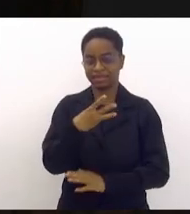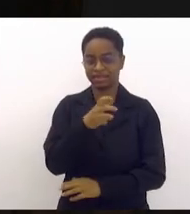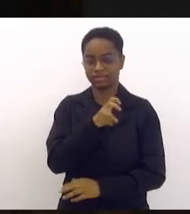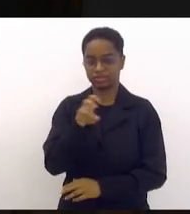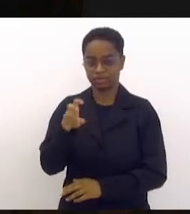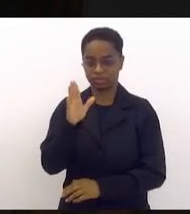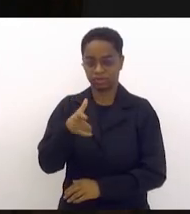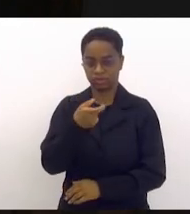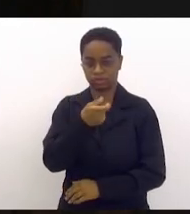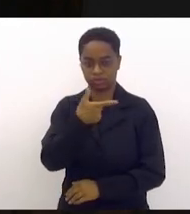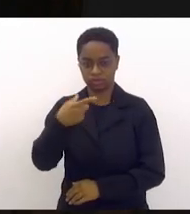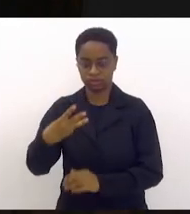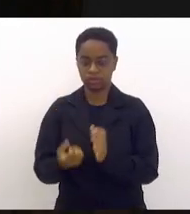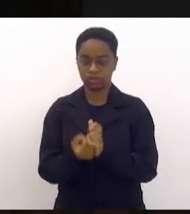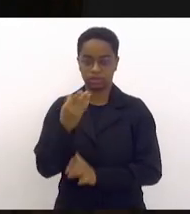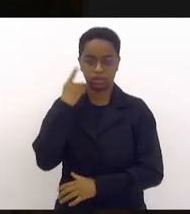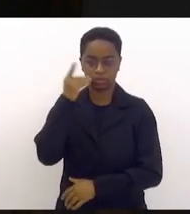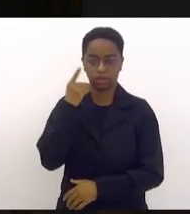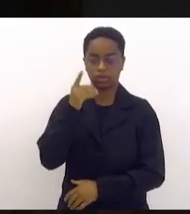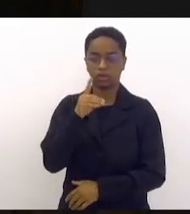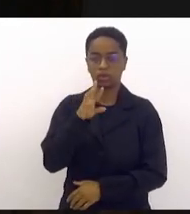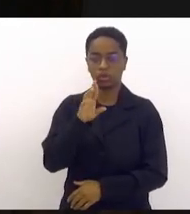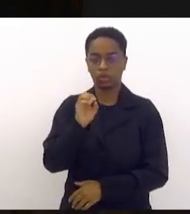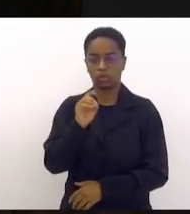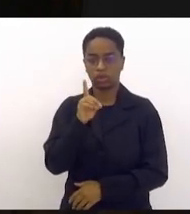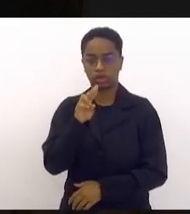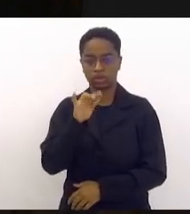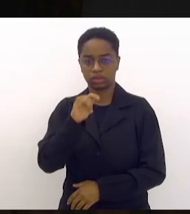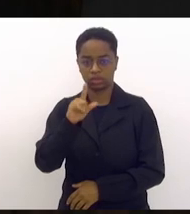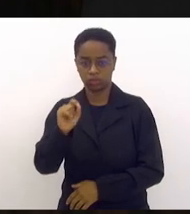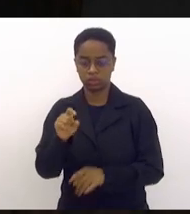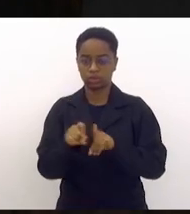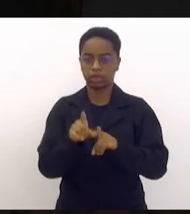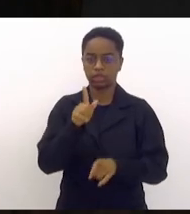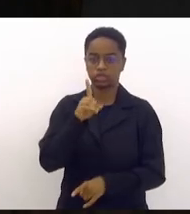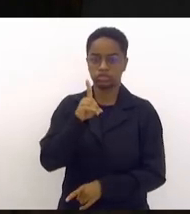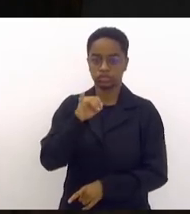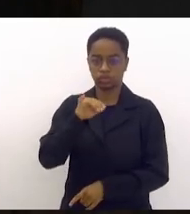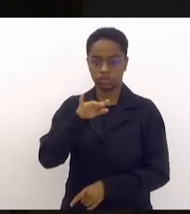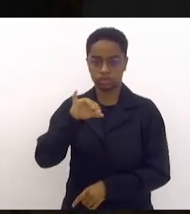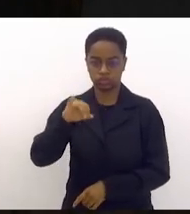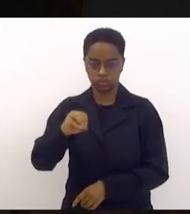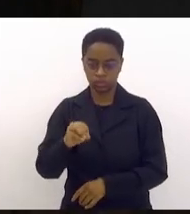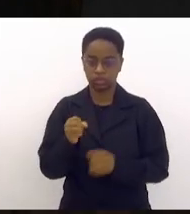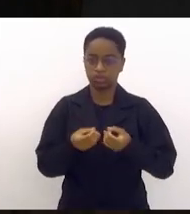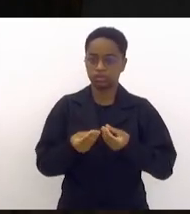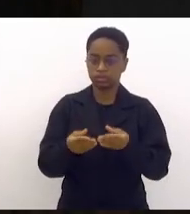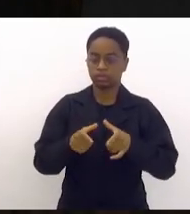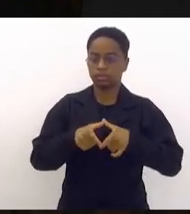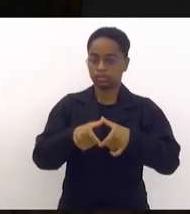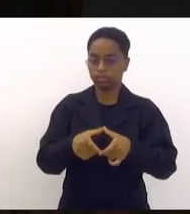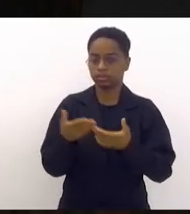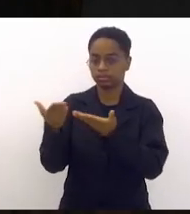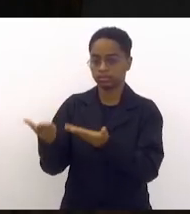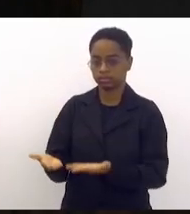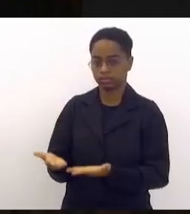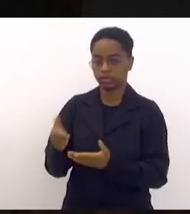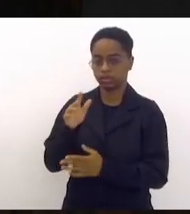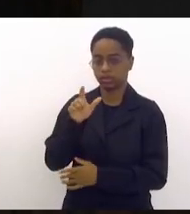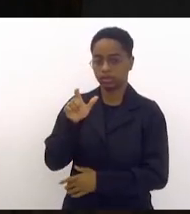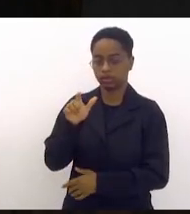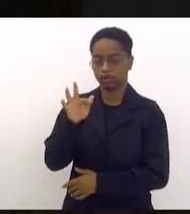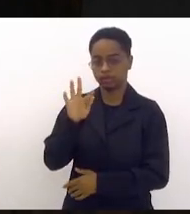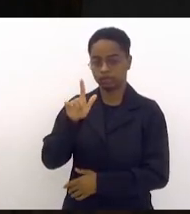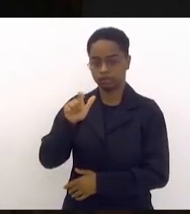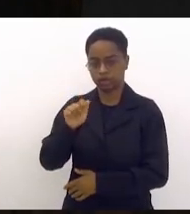355-23, autor e deputado Rodrigo Bacelar, Dionísio Lins, que concede a medalha e tiradentes, respectivo diploma, excelentíssimo senhor Flávio